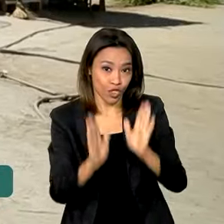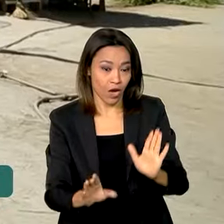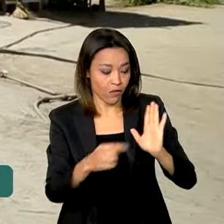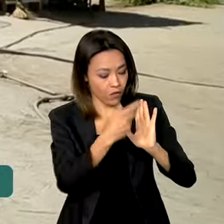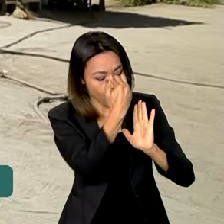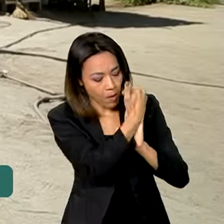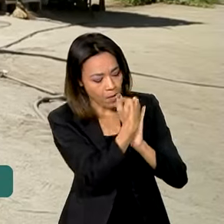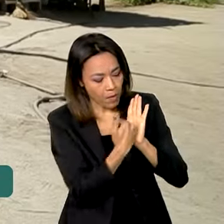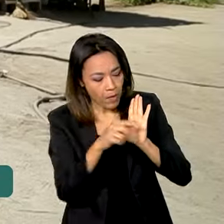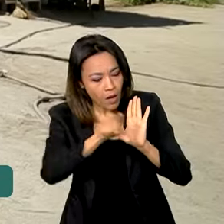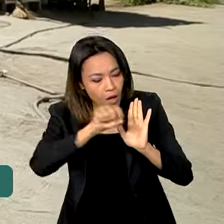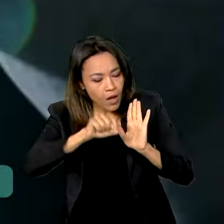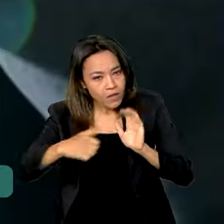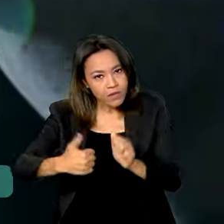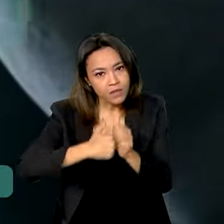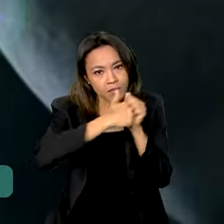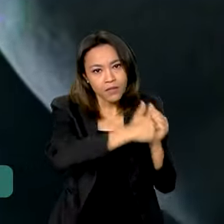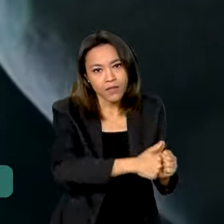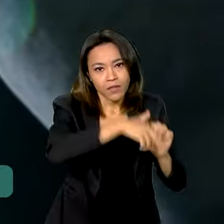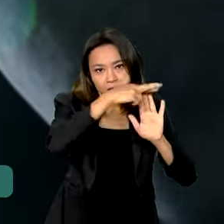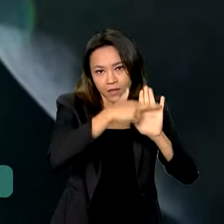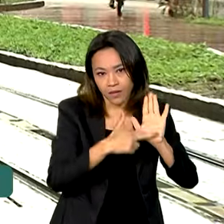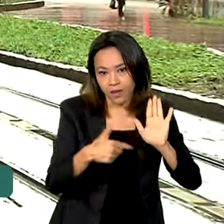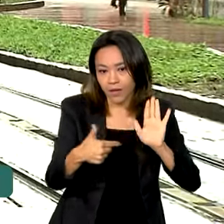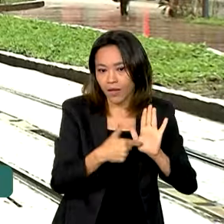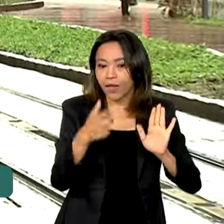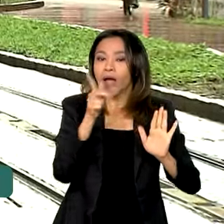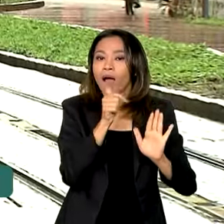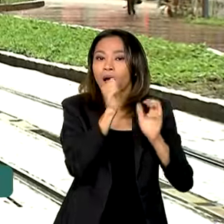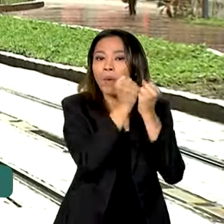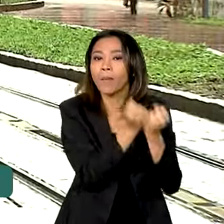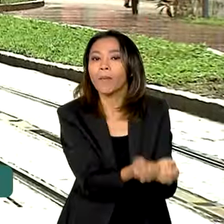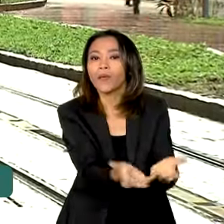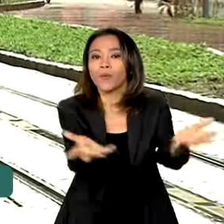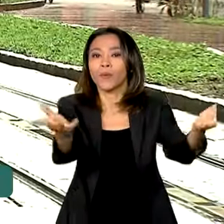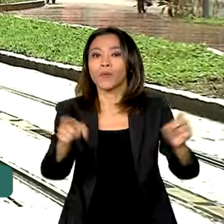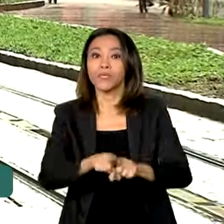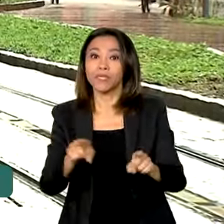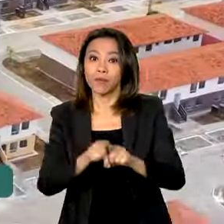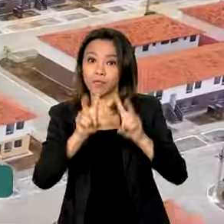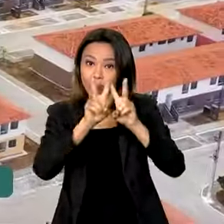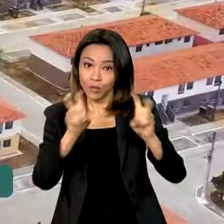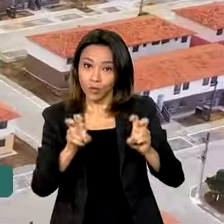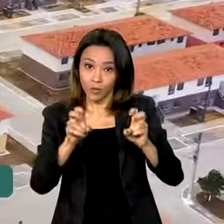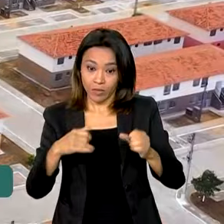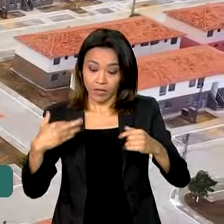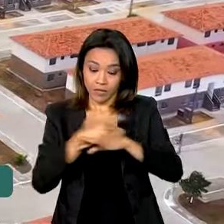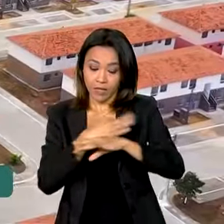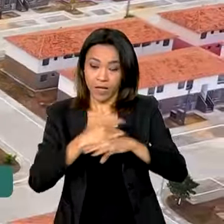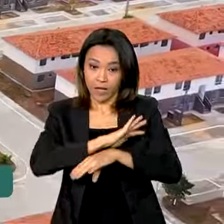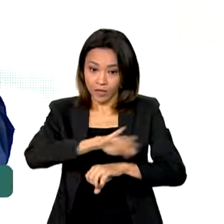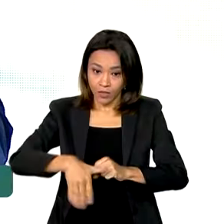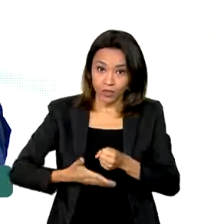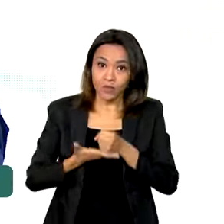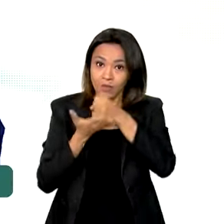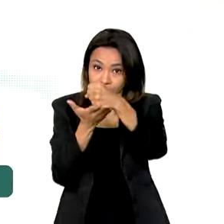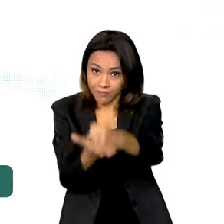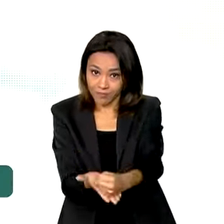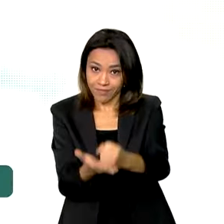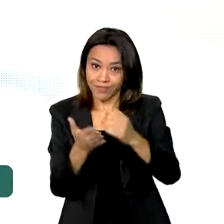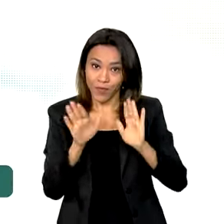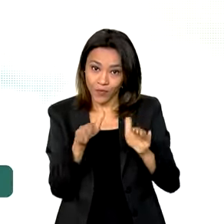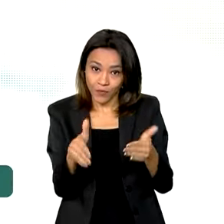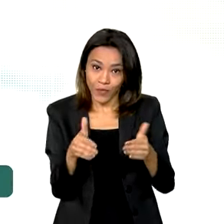todas dentro dos eixos Água para Todos e cidades sustentáveis e resilientes. Nós